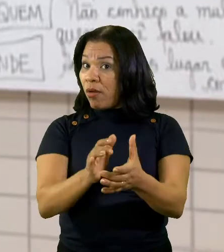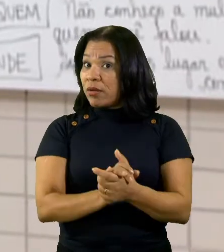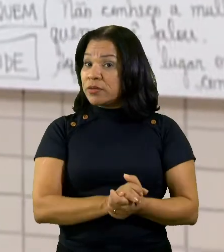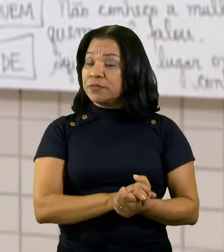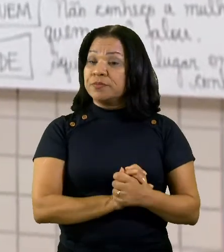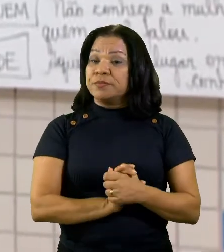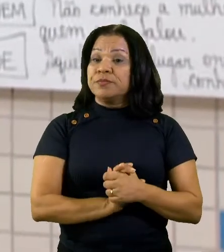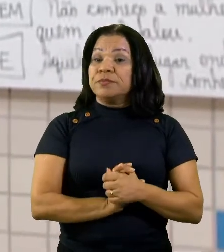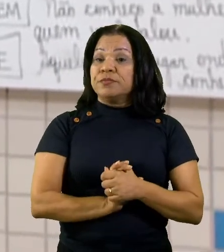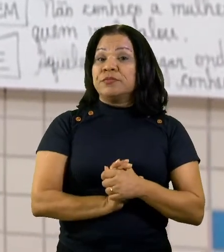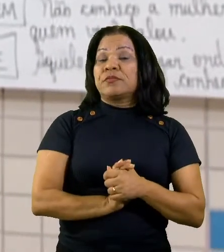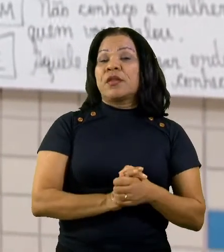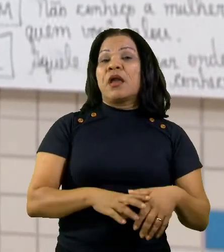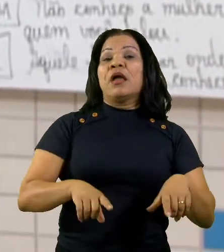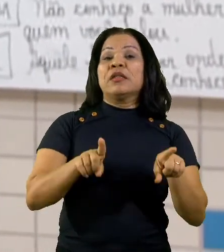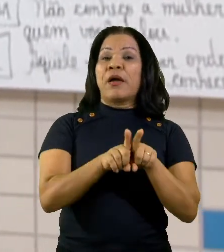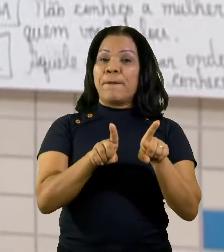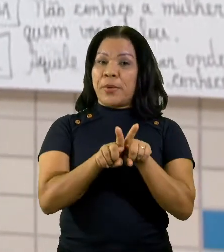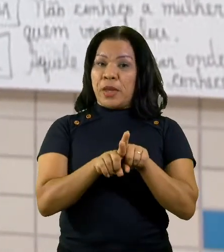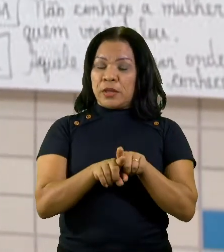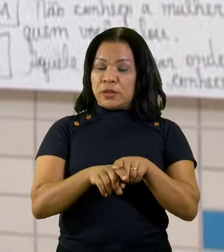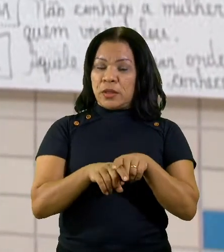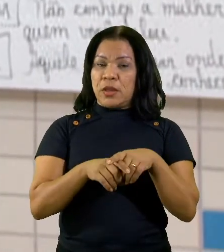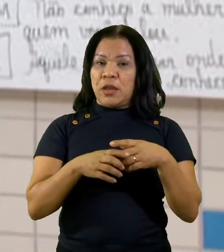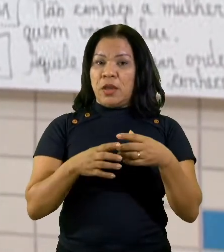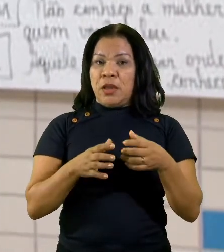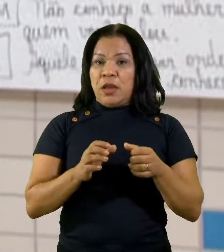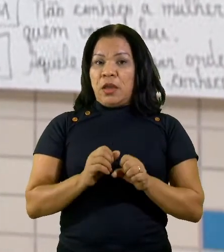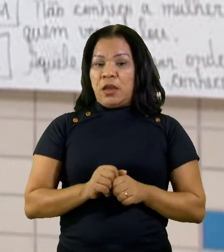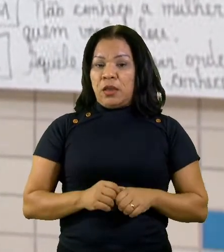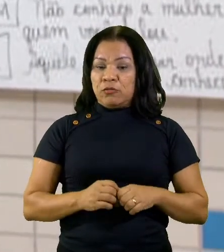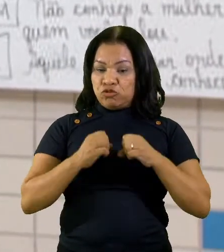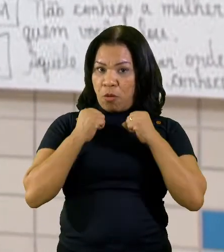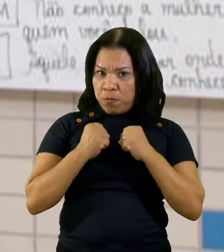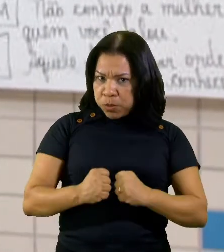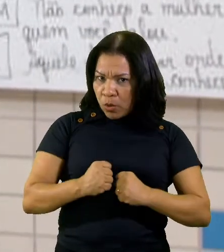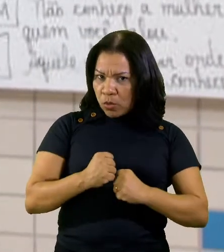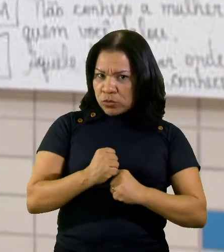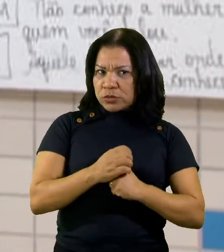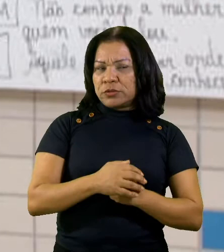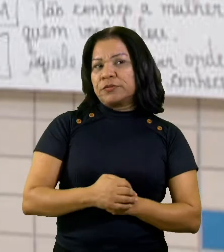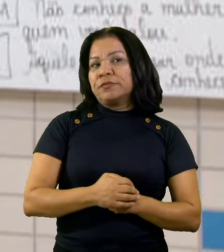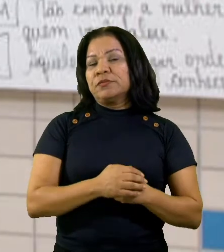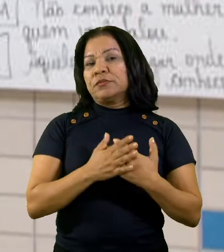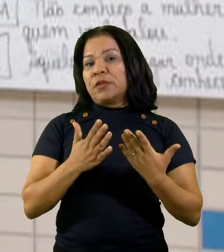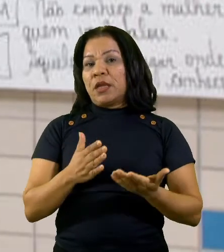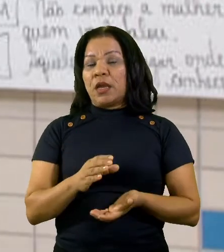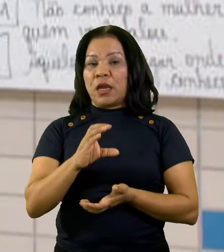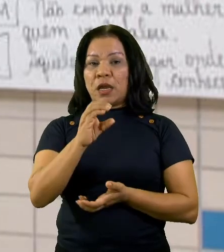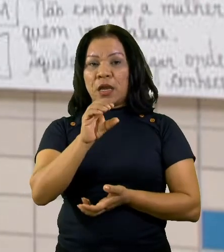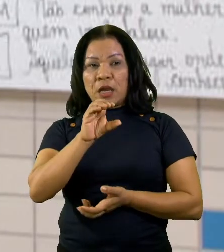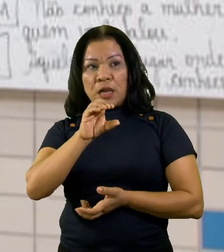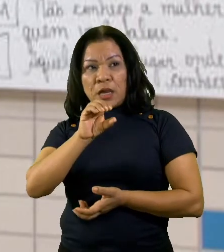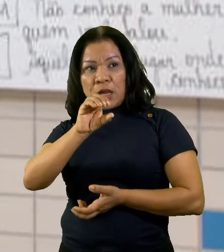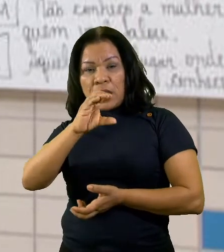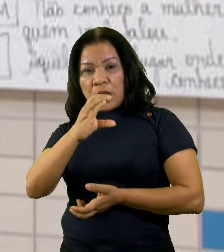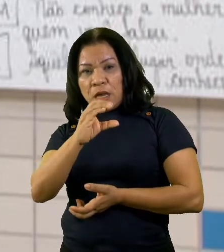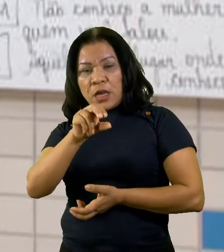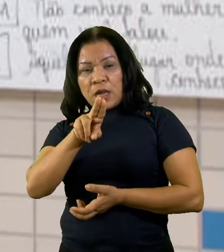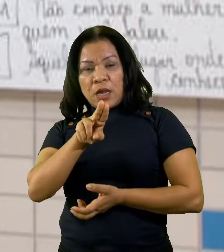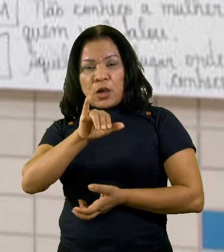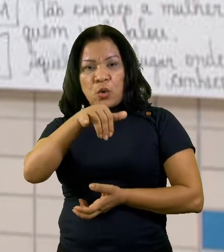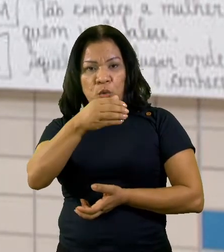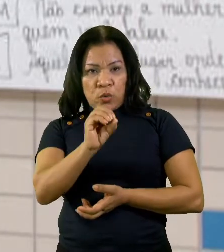que é cujo, cuja, cujas e cujas, que é utilizado numa linguagem mais formal, sempre indicando a posse de